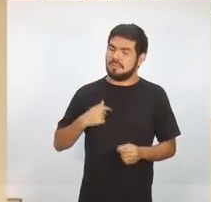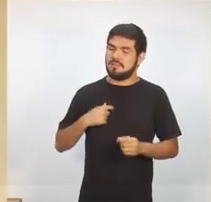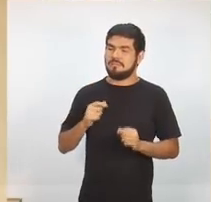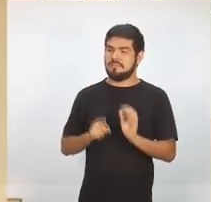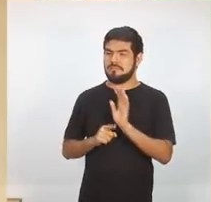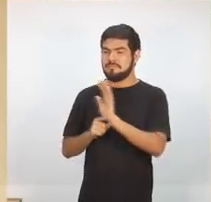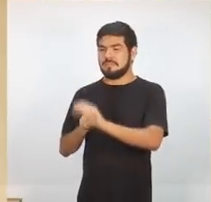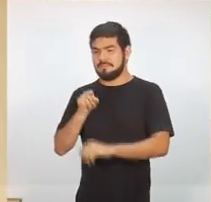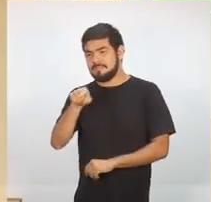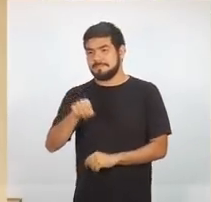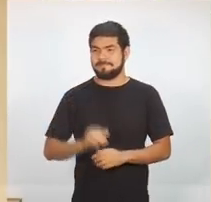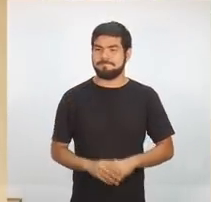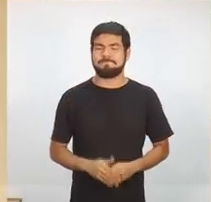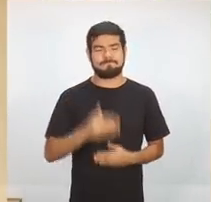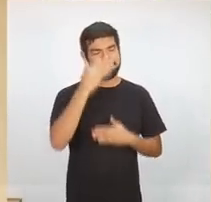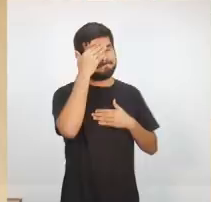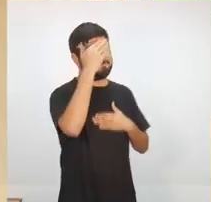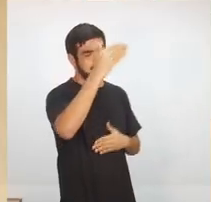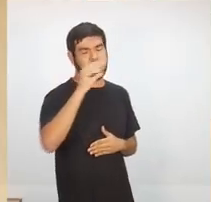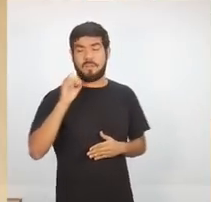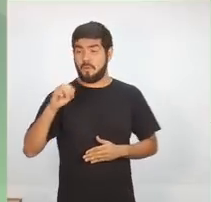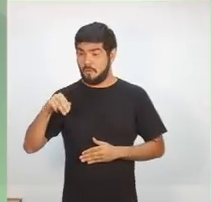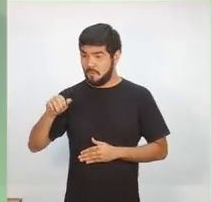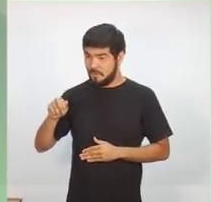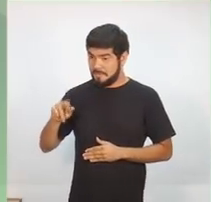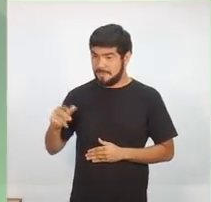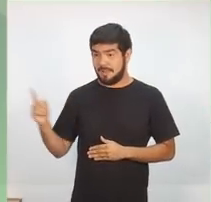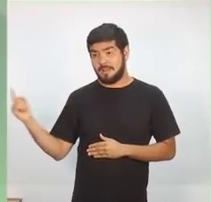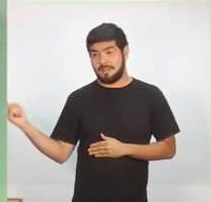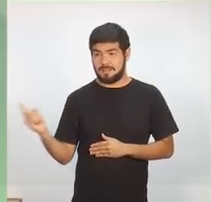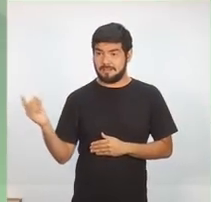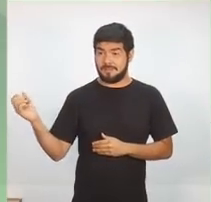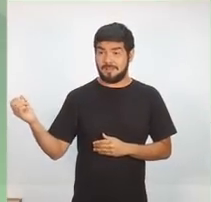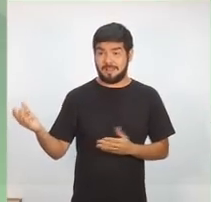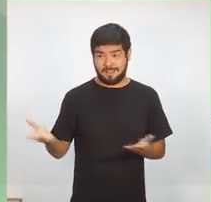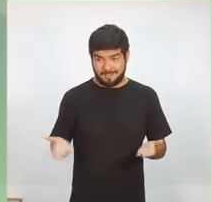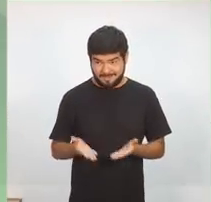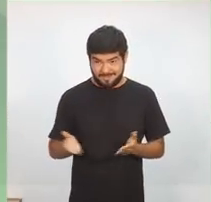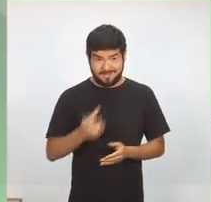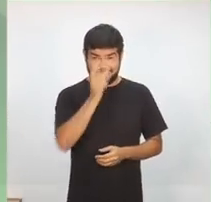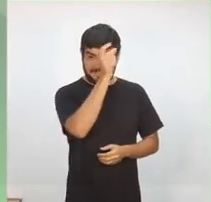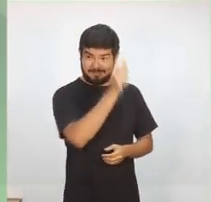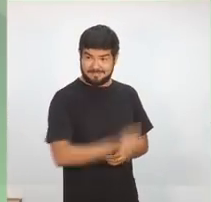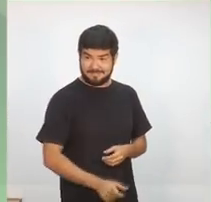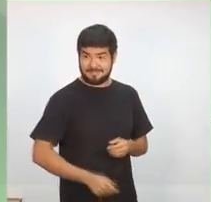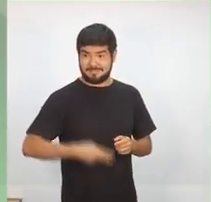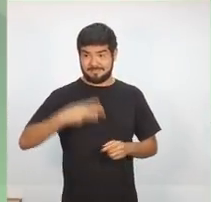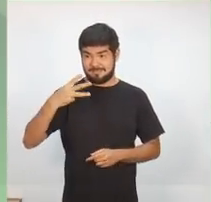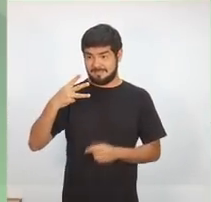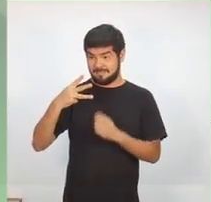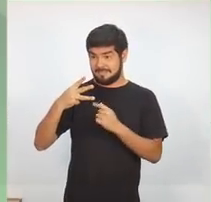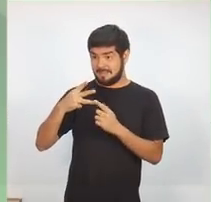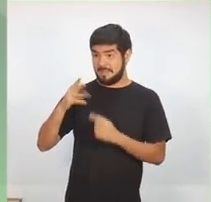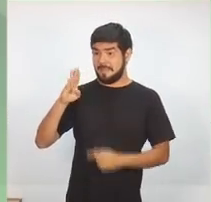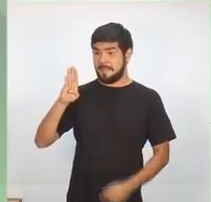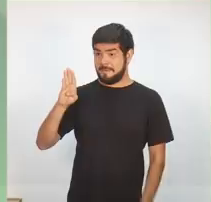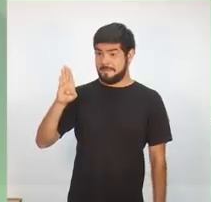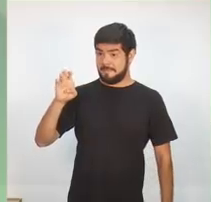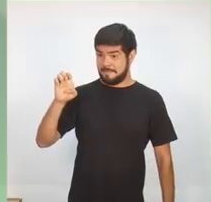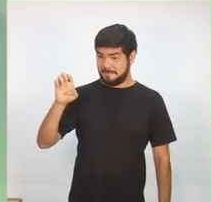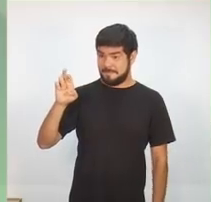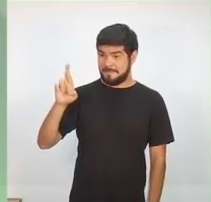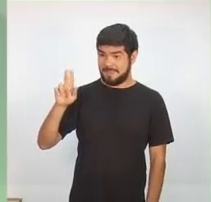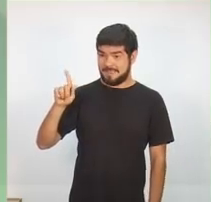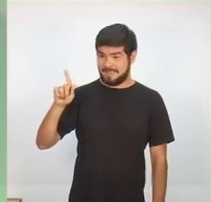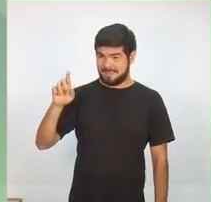Muito obrigada, candidato Omar Aziz. Próximo candidato, de acordo com a ordem de sorteio, é o candidato Berg da UGT do